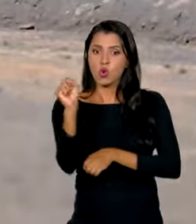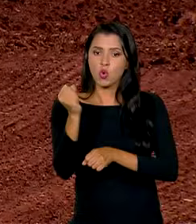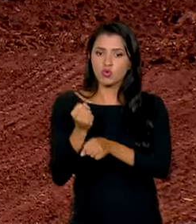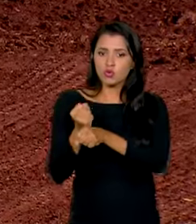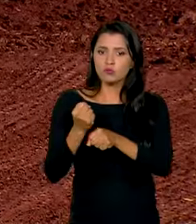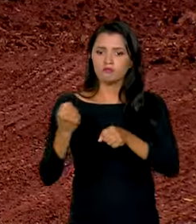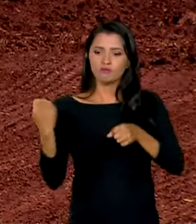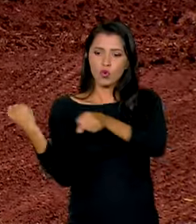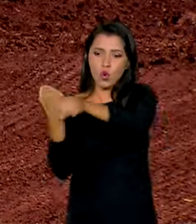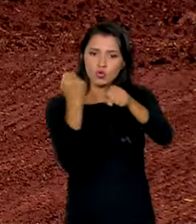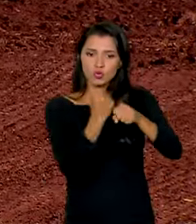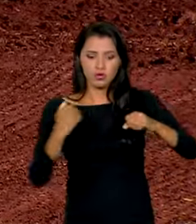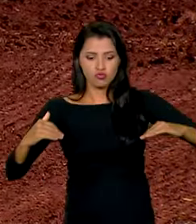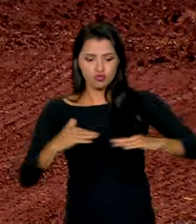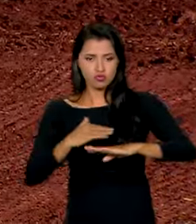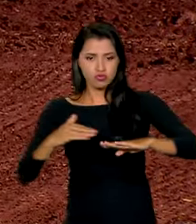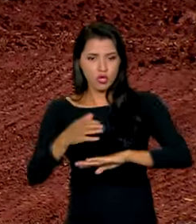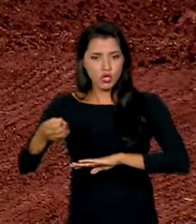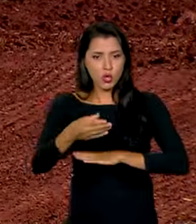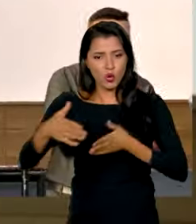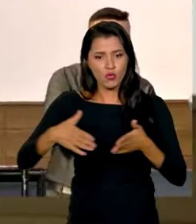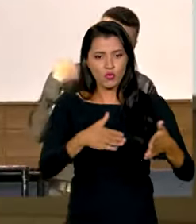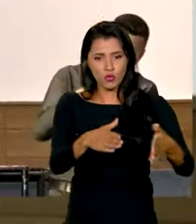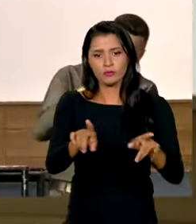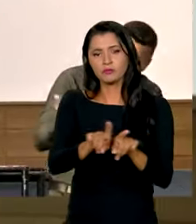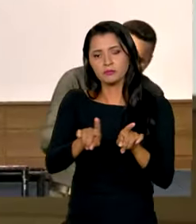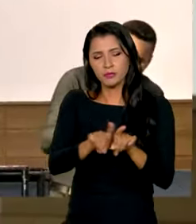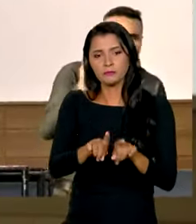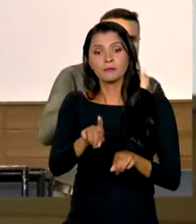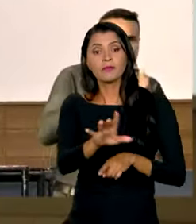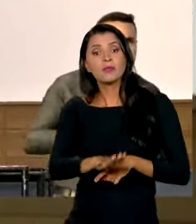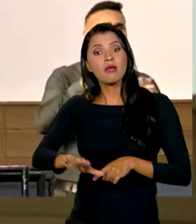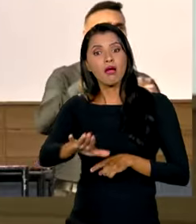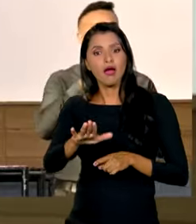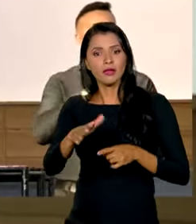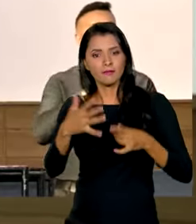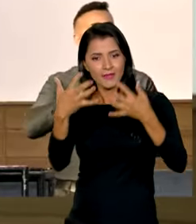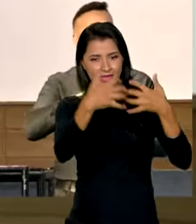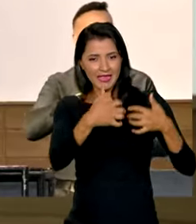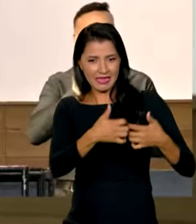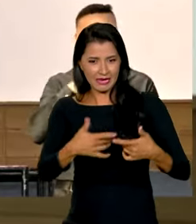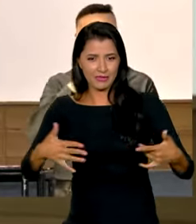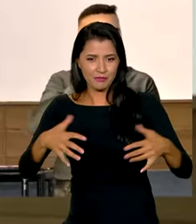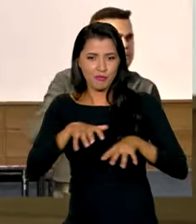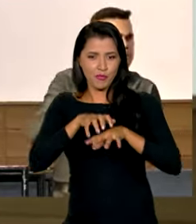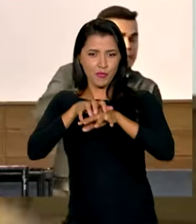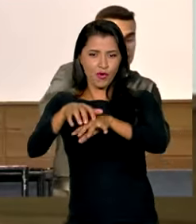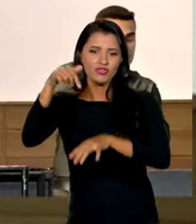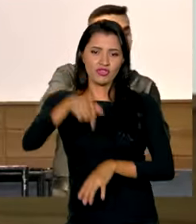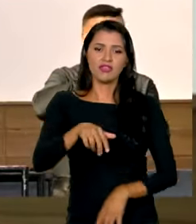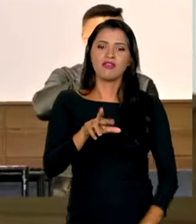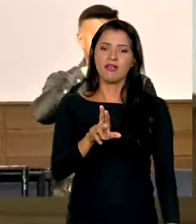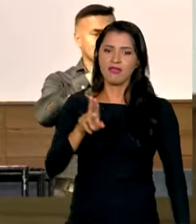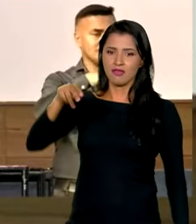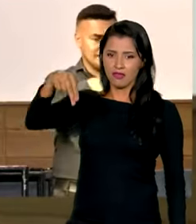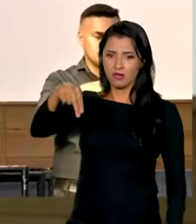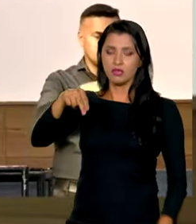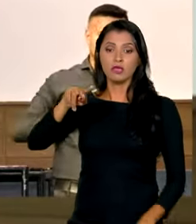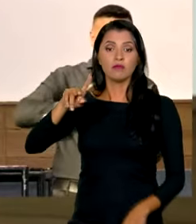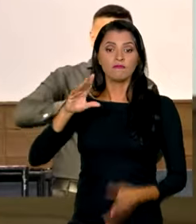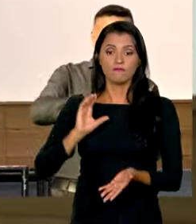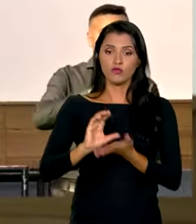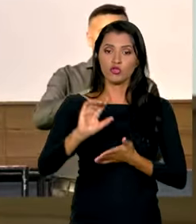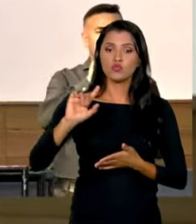duplicação e construção de novas estradas. Só na área de transporte, pessoal, vai ser aqui no RN investido 1